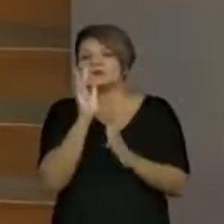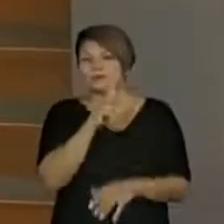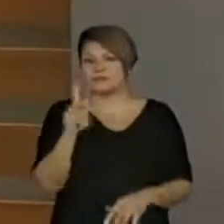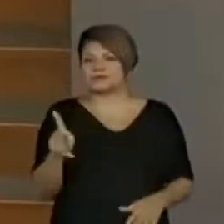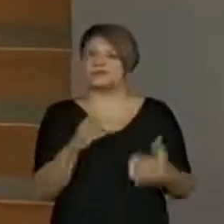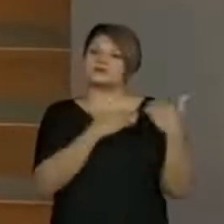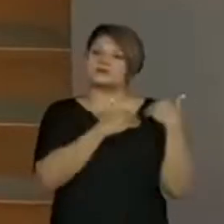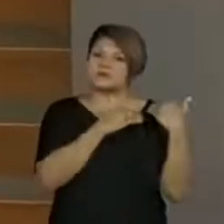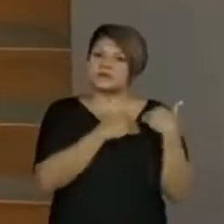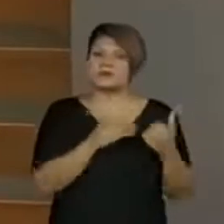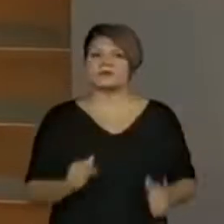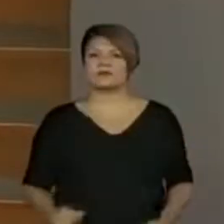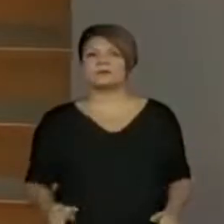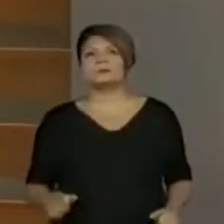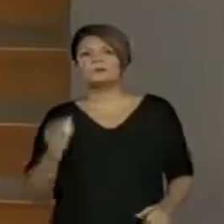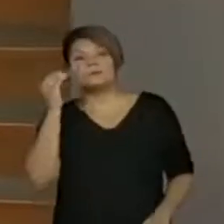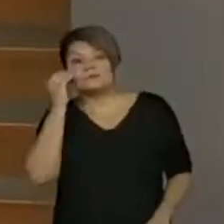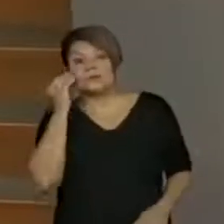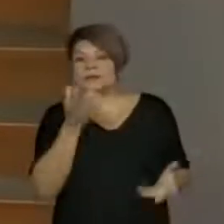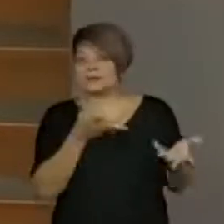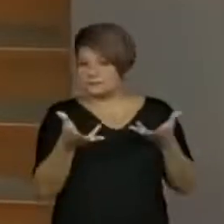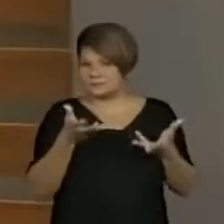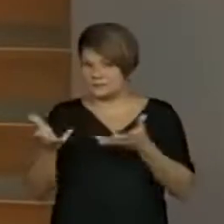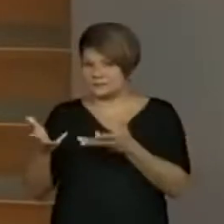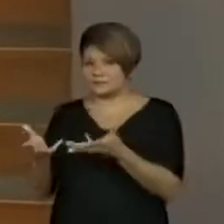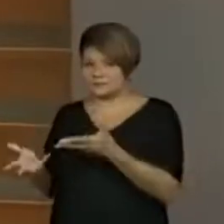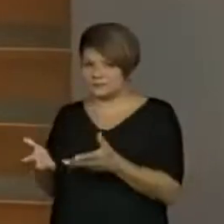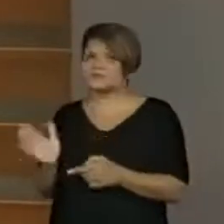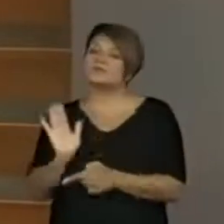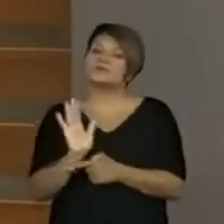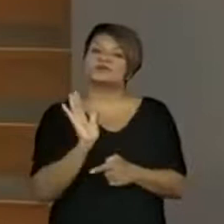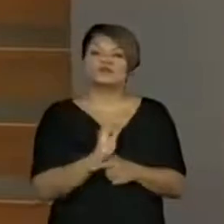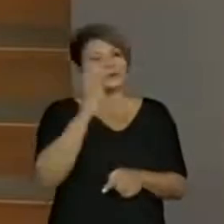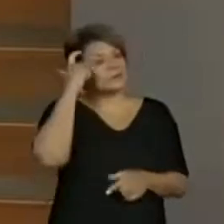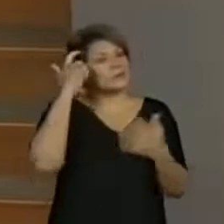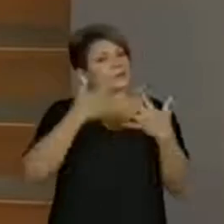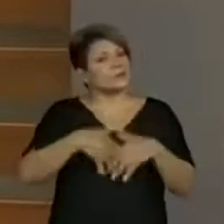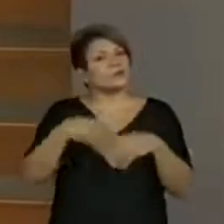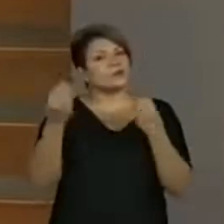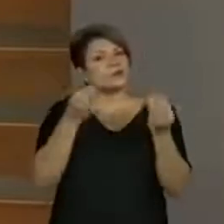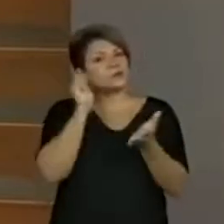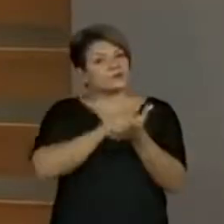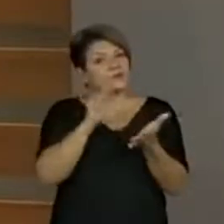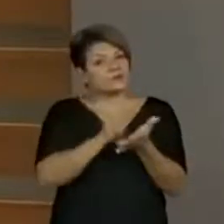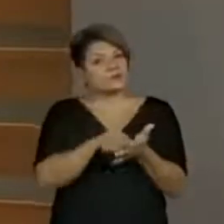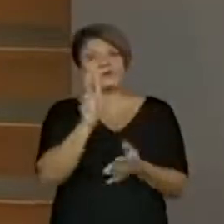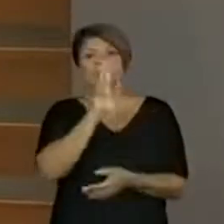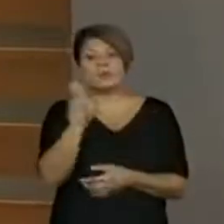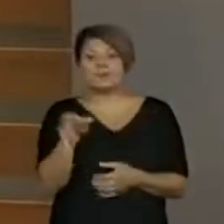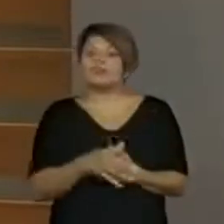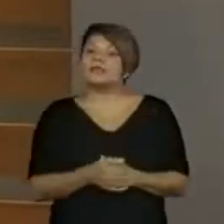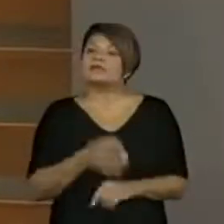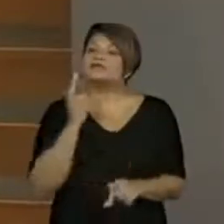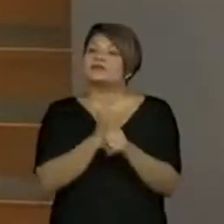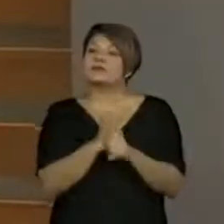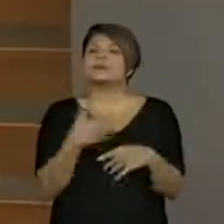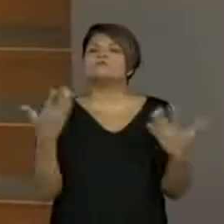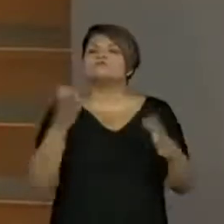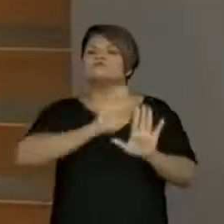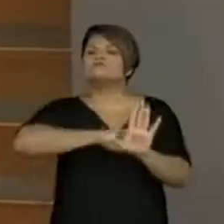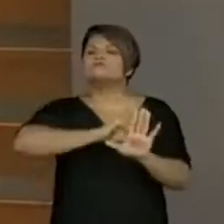responsável, porque essa interação ajuda a pensar nessa escrita desse nome e descobrir quais letras estão por trás.